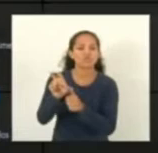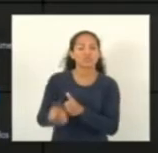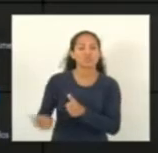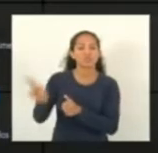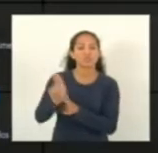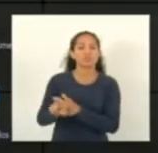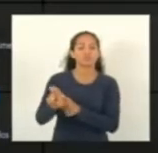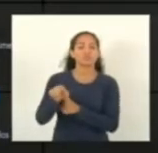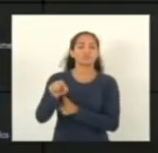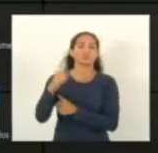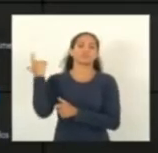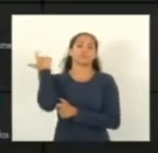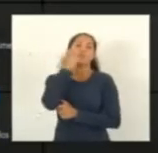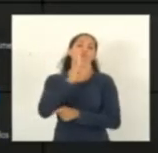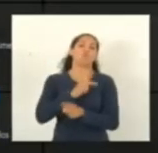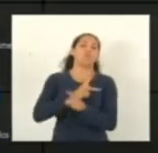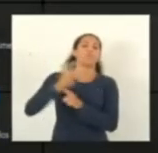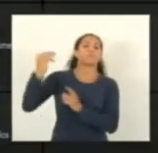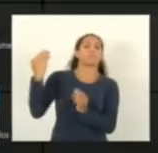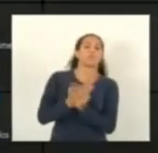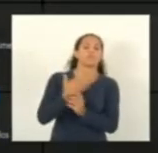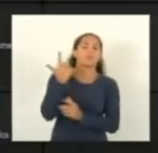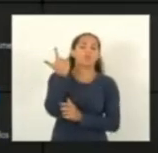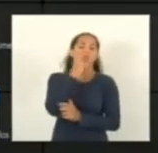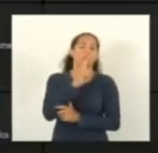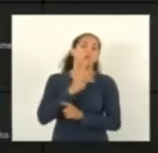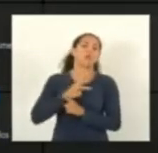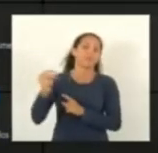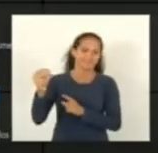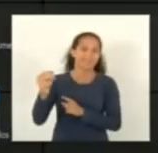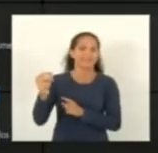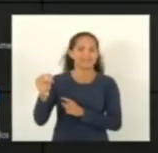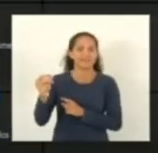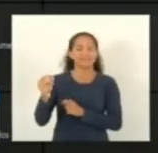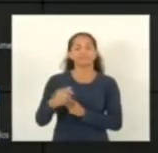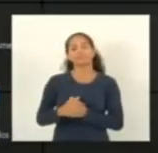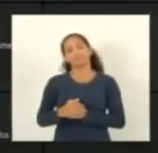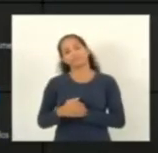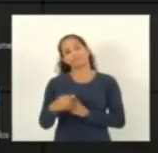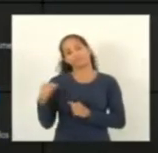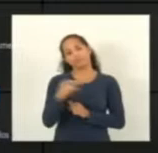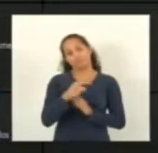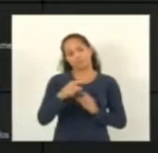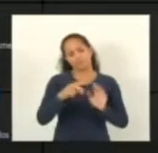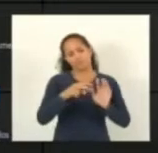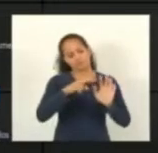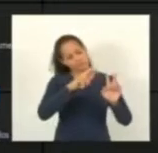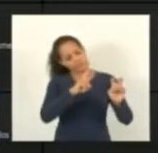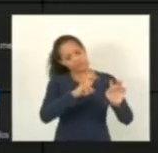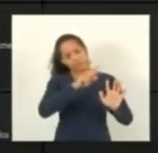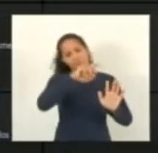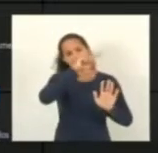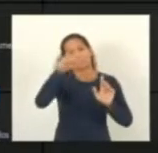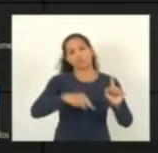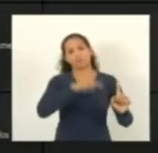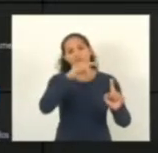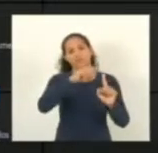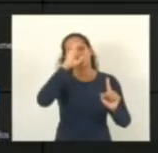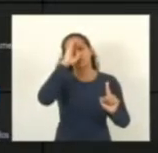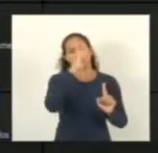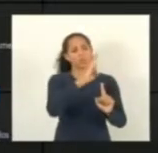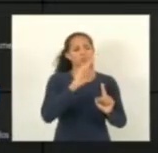têm vitórias nesse caso. O que essa matéria tem como objetivo principal